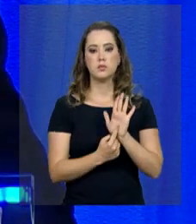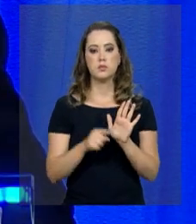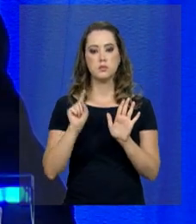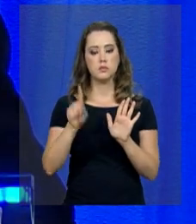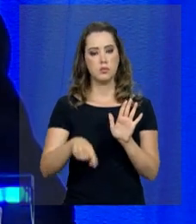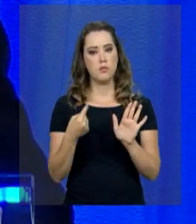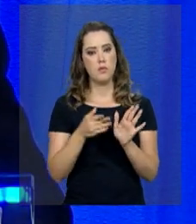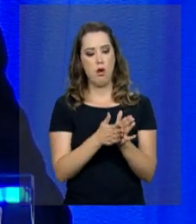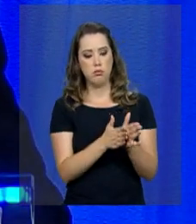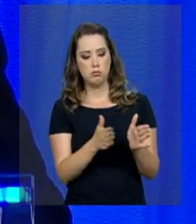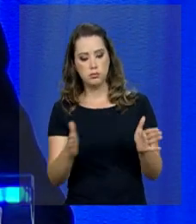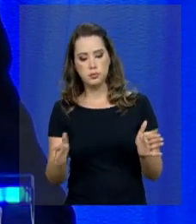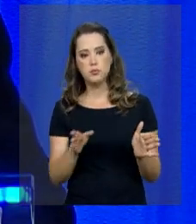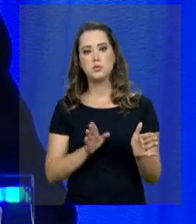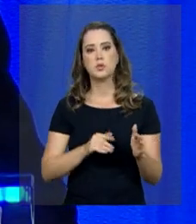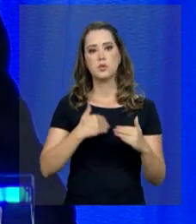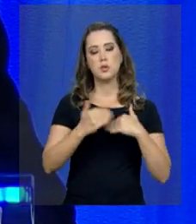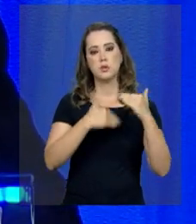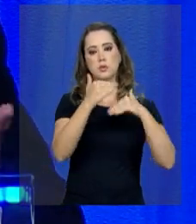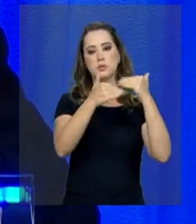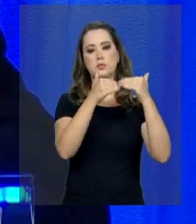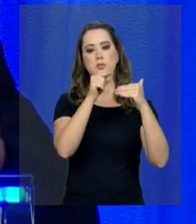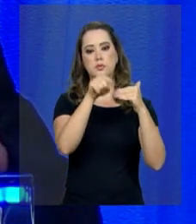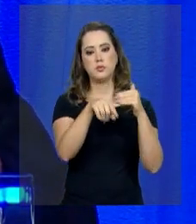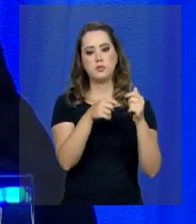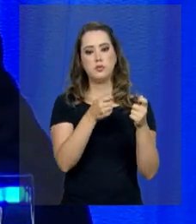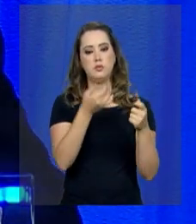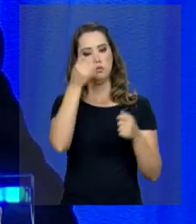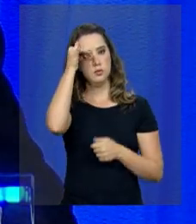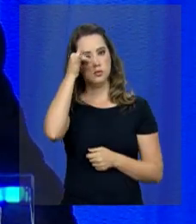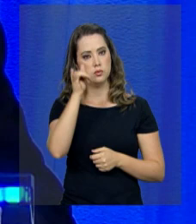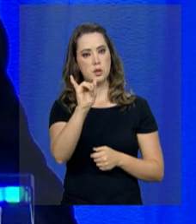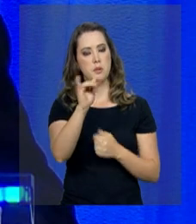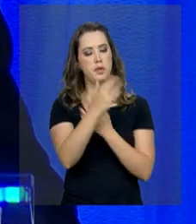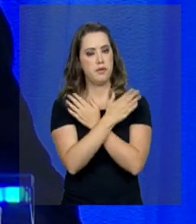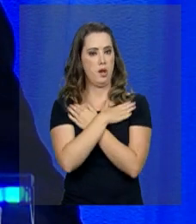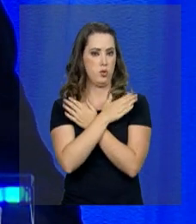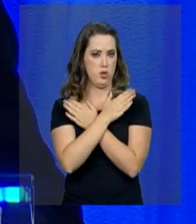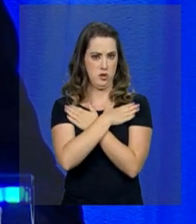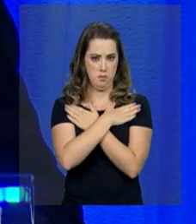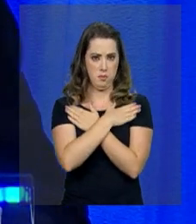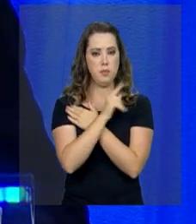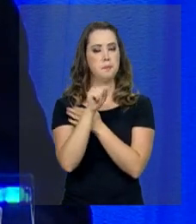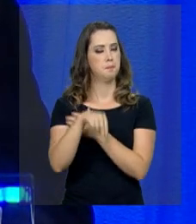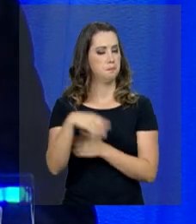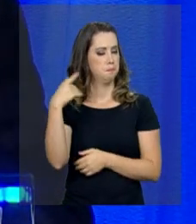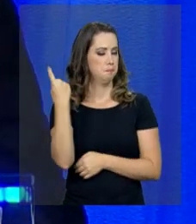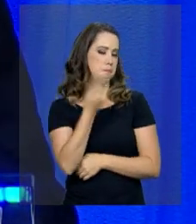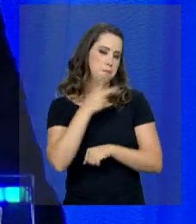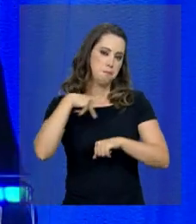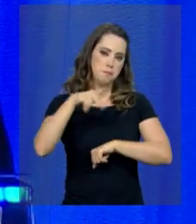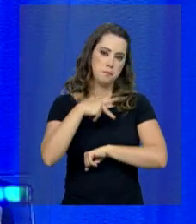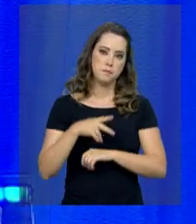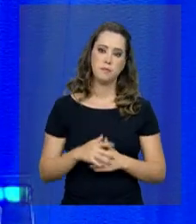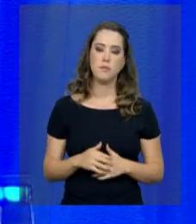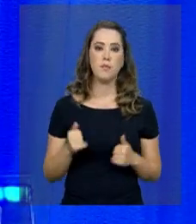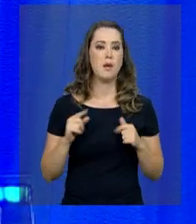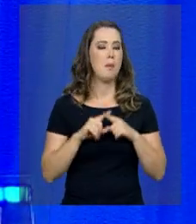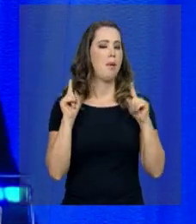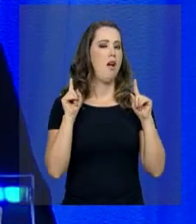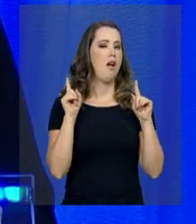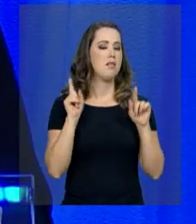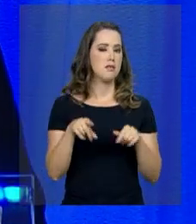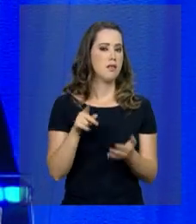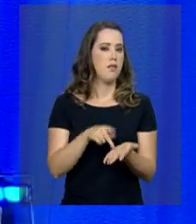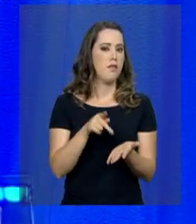esta margem ascensional do combate ao desemprego no nosso país. Mas é